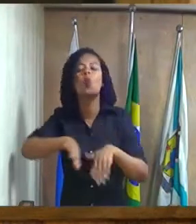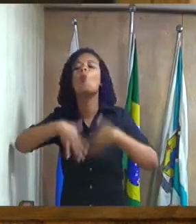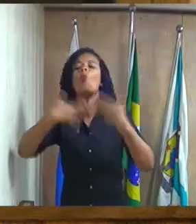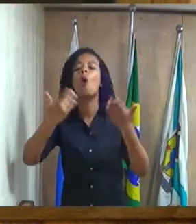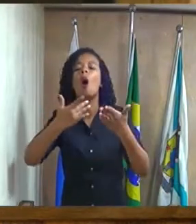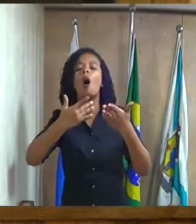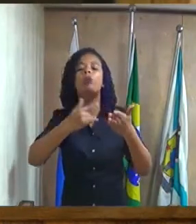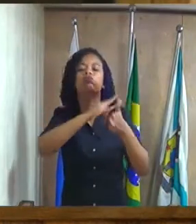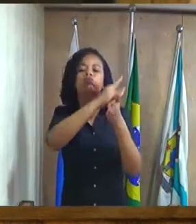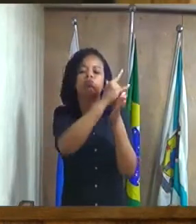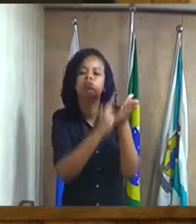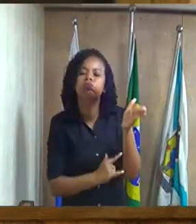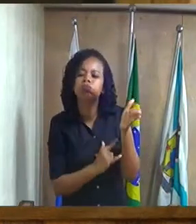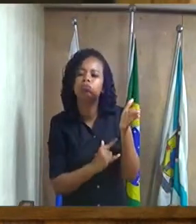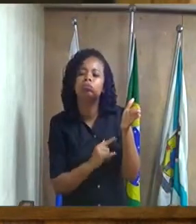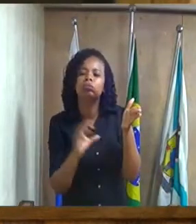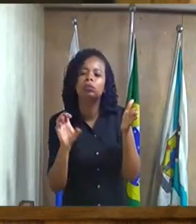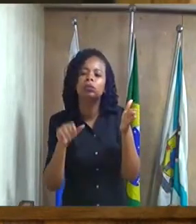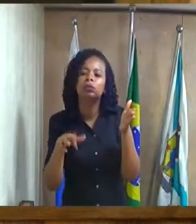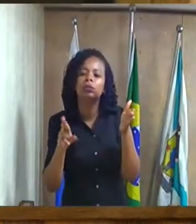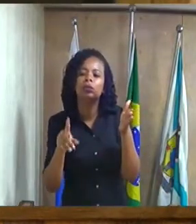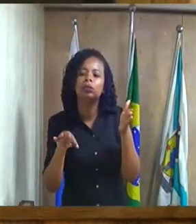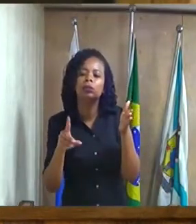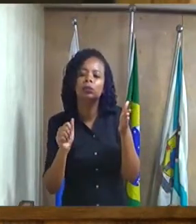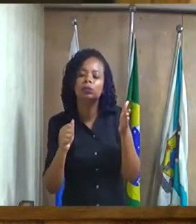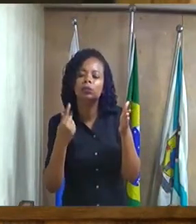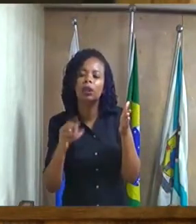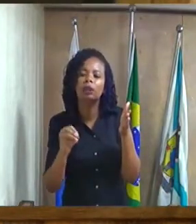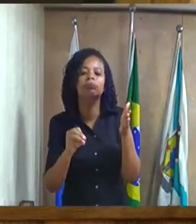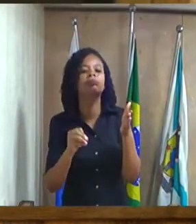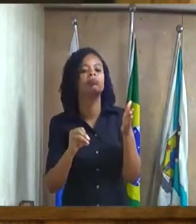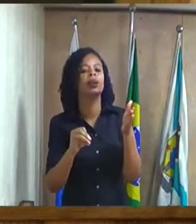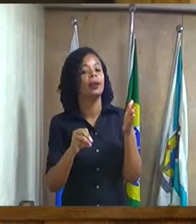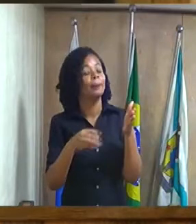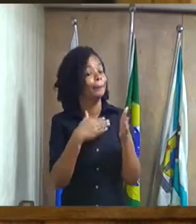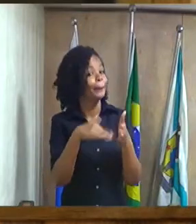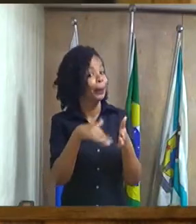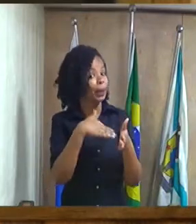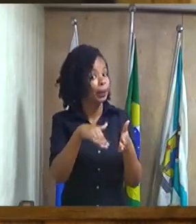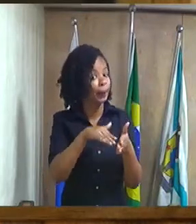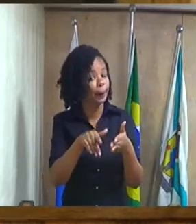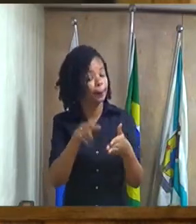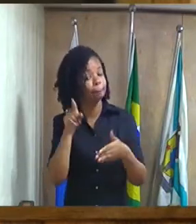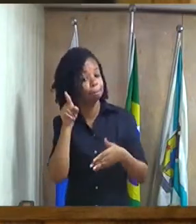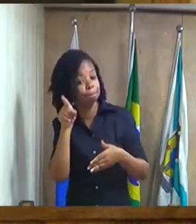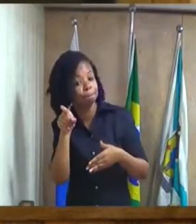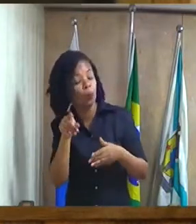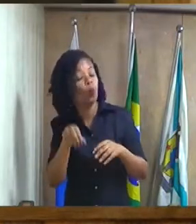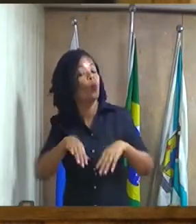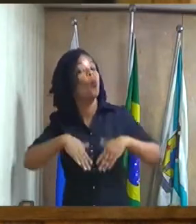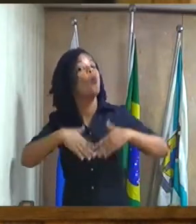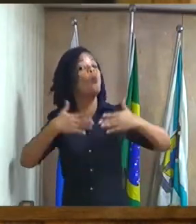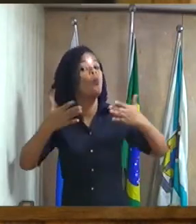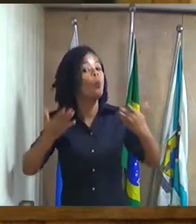quais foram as certidões dadas pelaquela secretaria qual foi